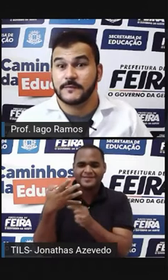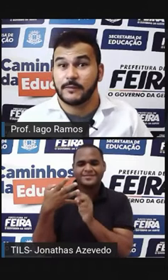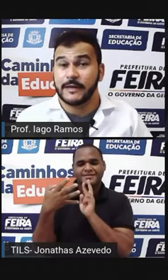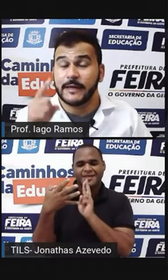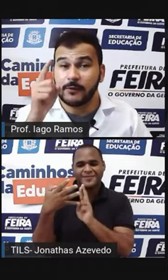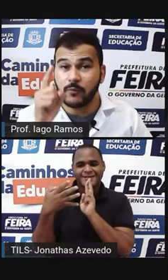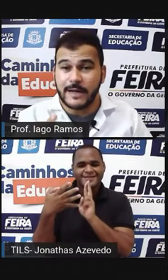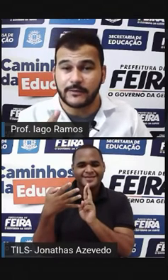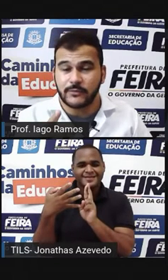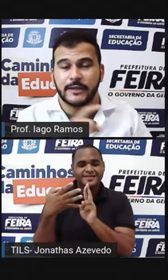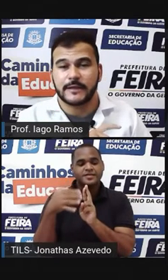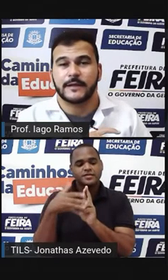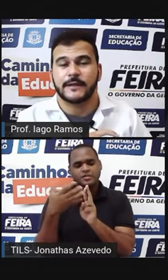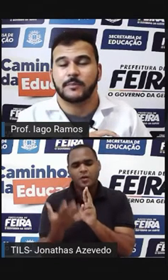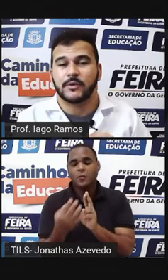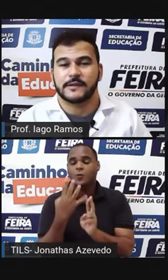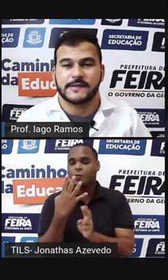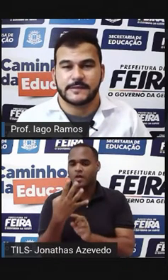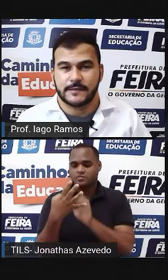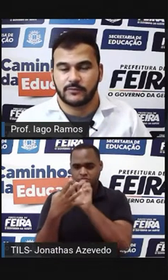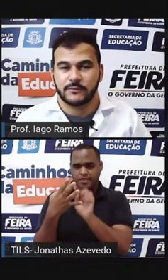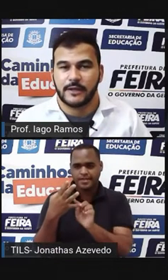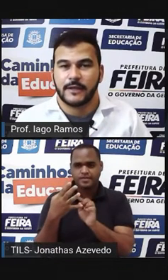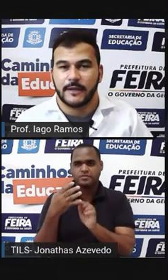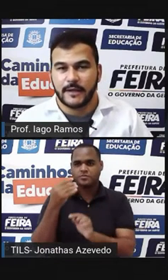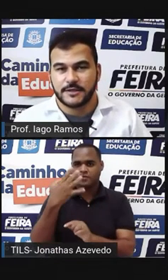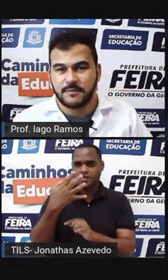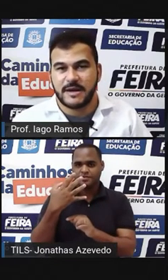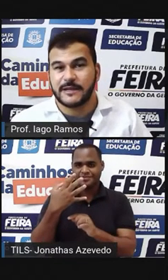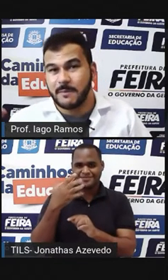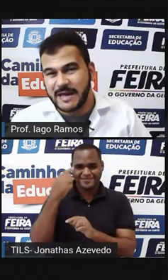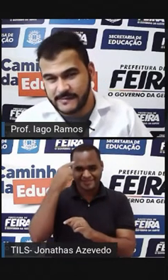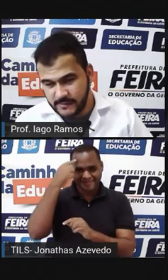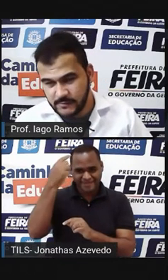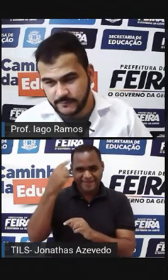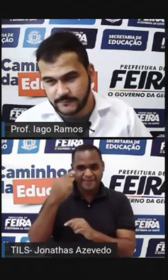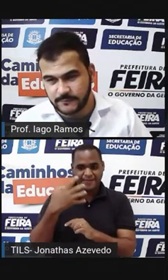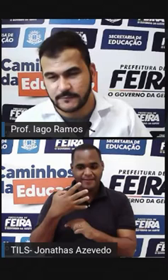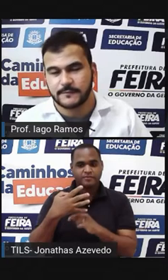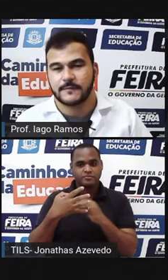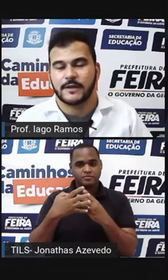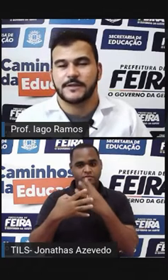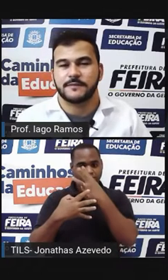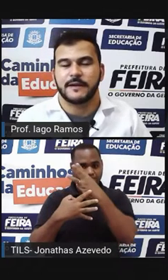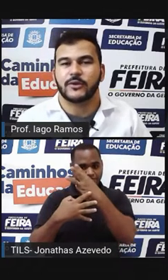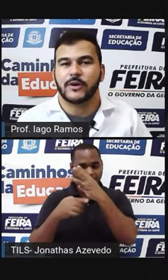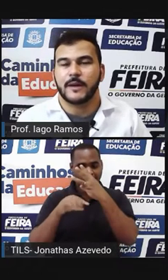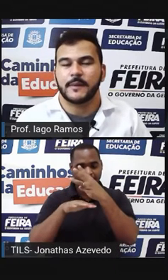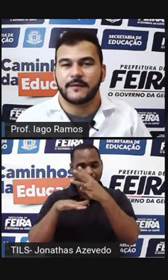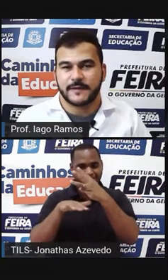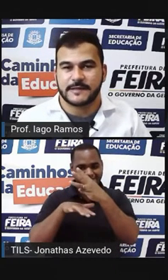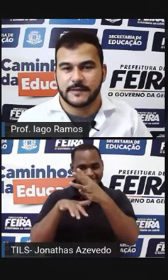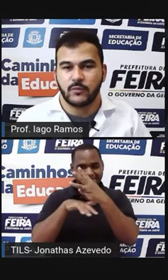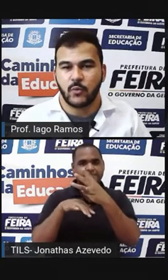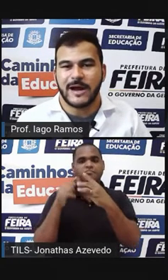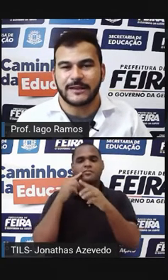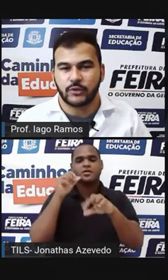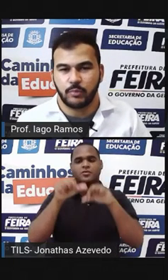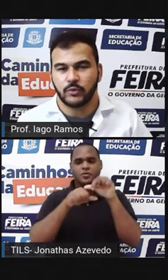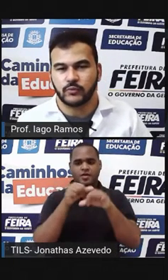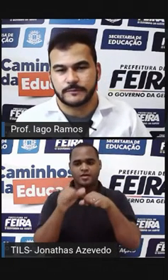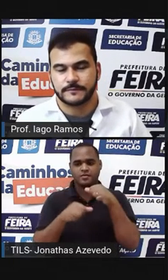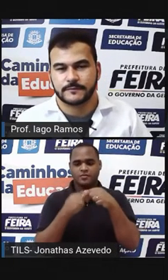Então aquele 4 que está ali na potenciação A gente vai trocar pela fração